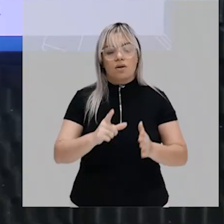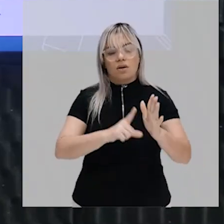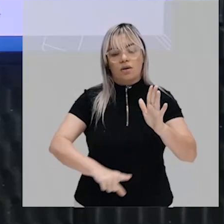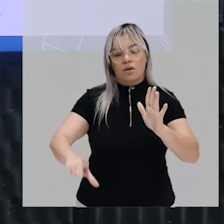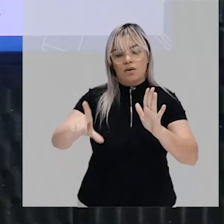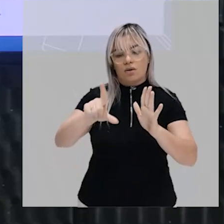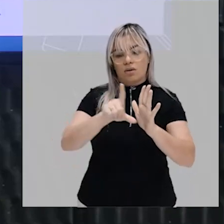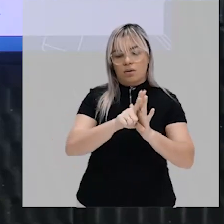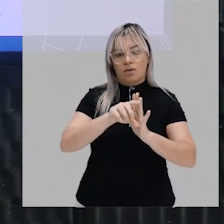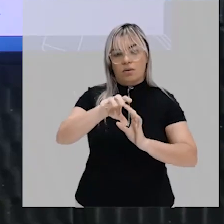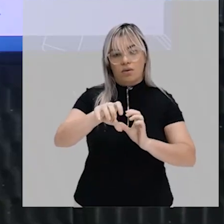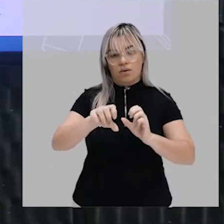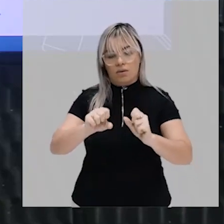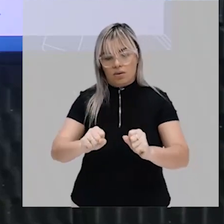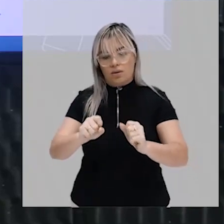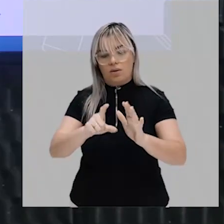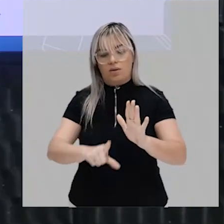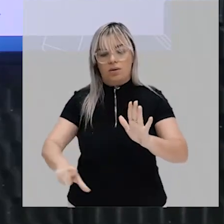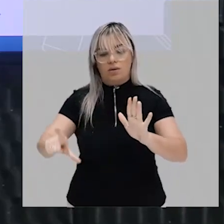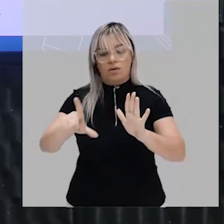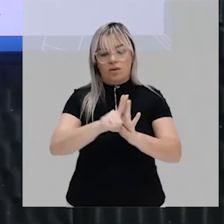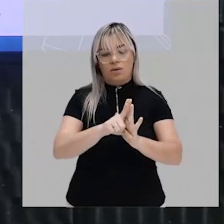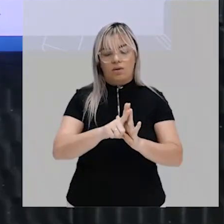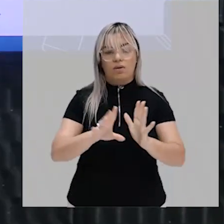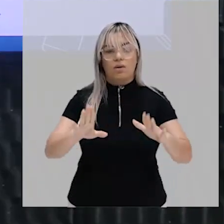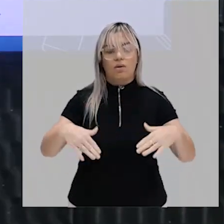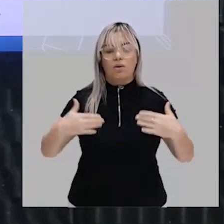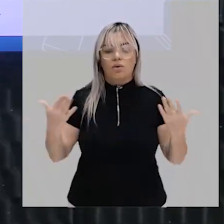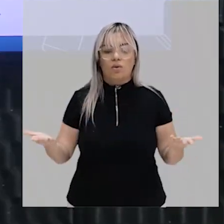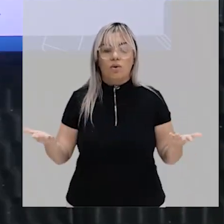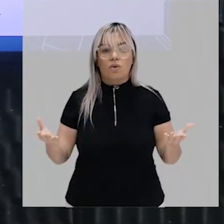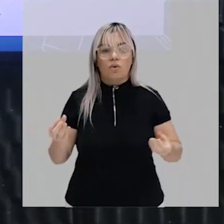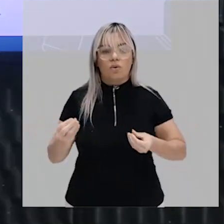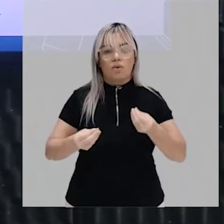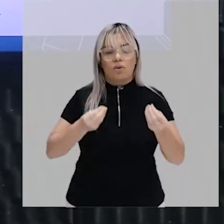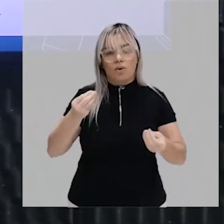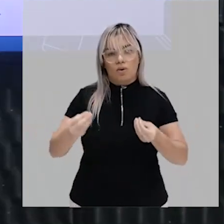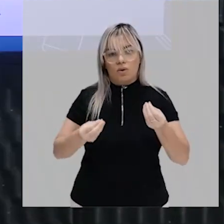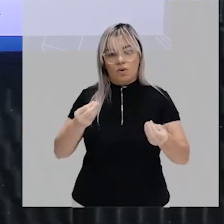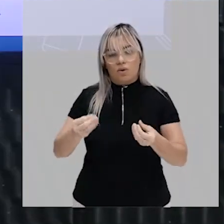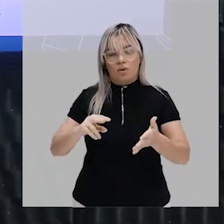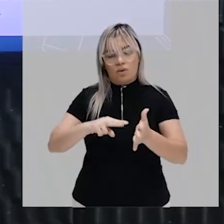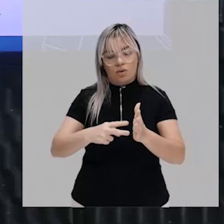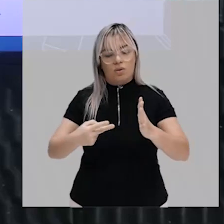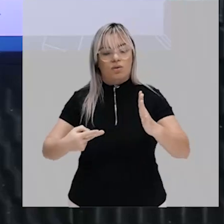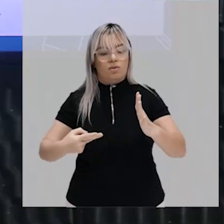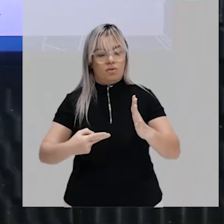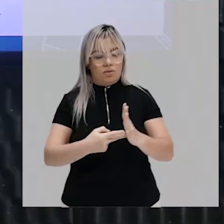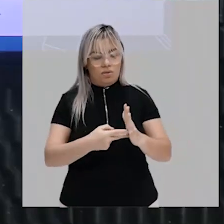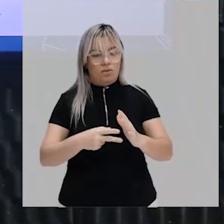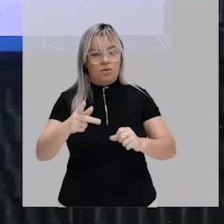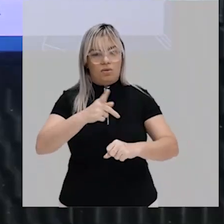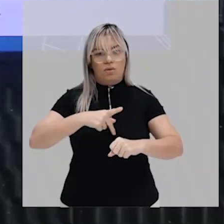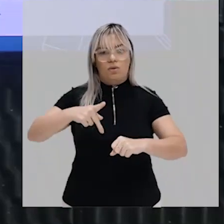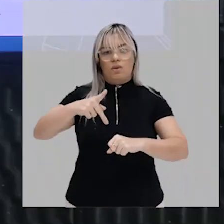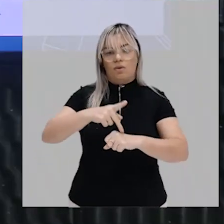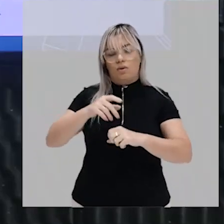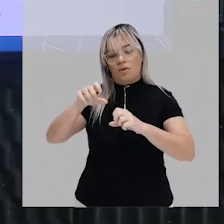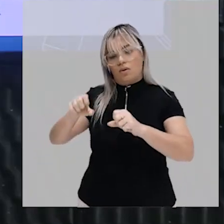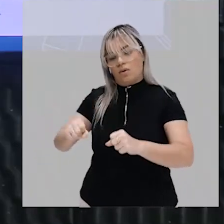e dominação legal dominação legal significa dizer que o Estado domina o cidadão